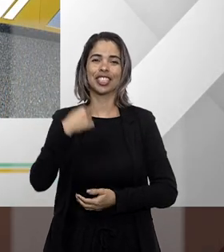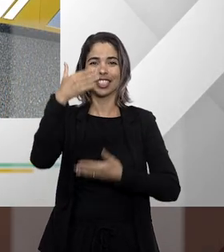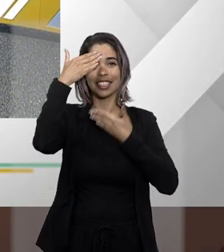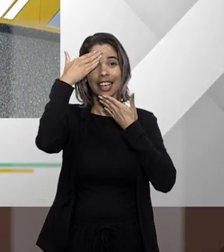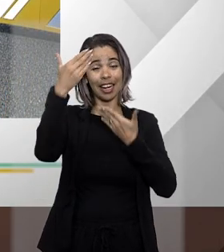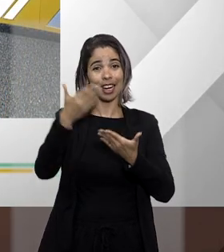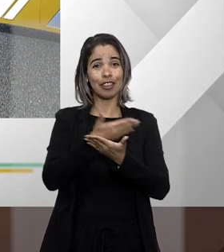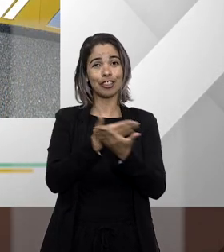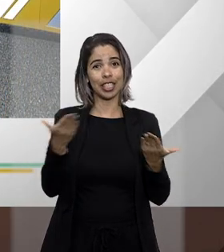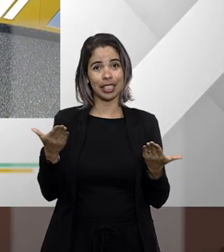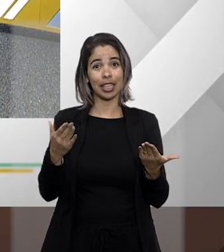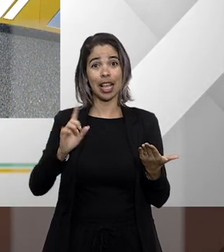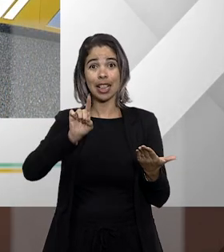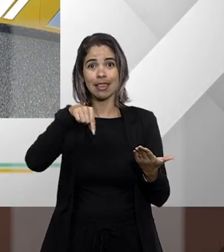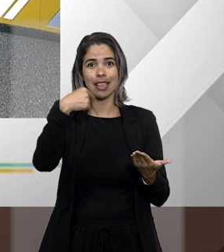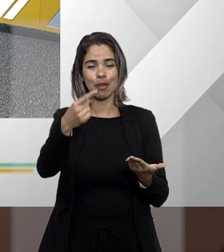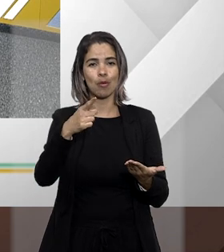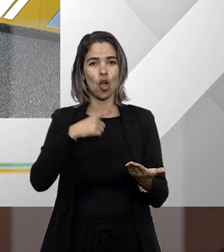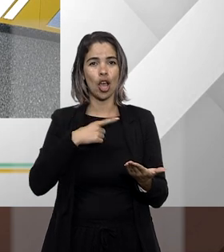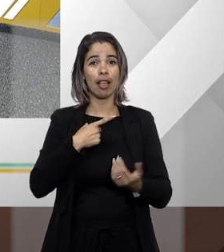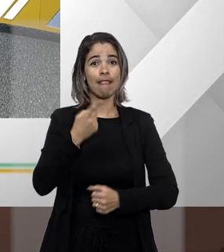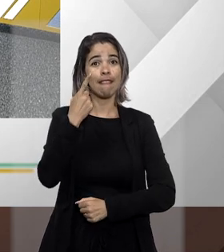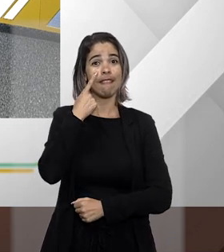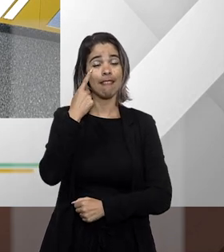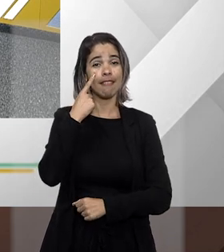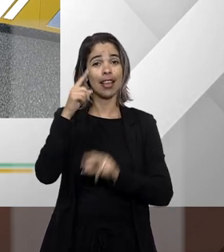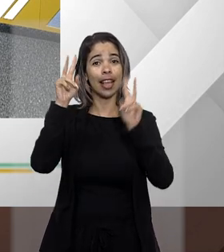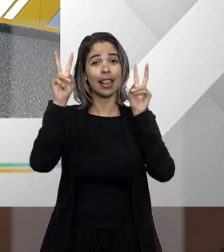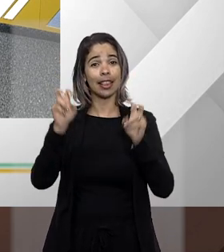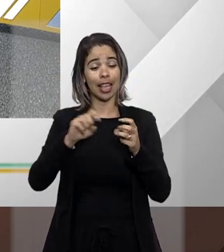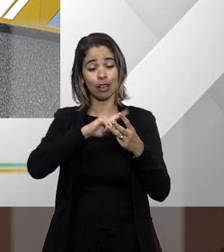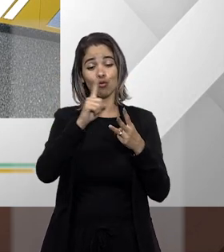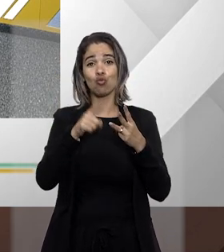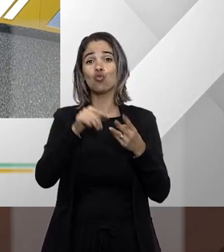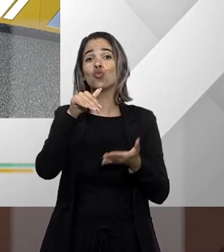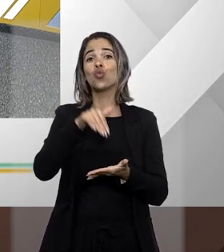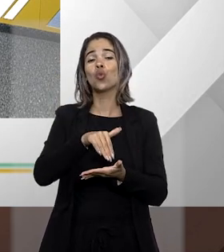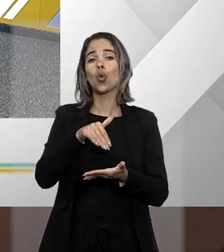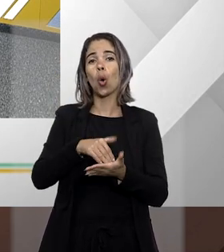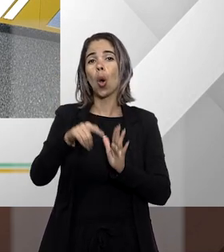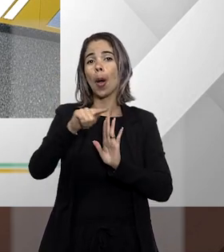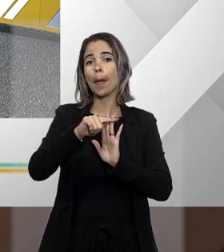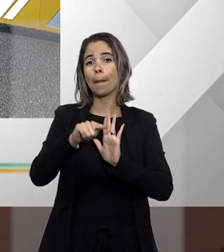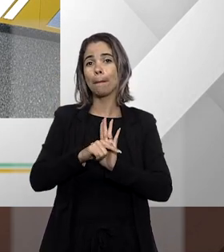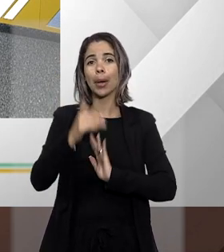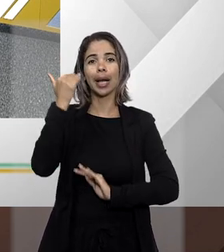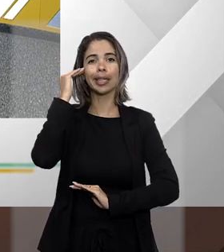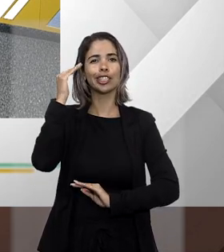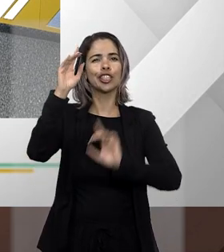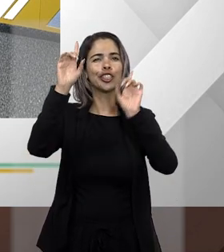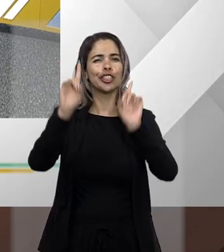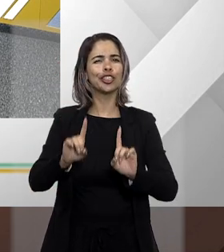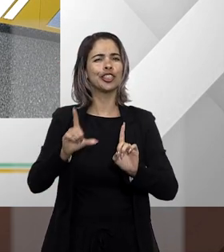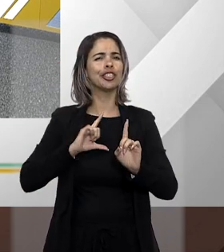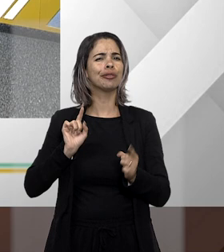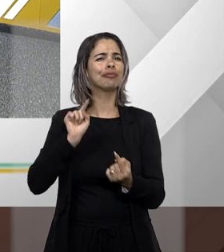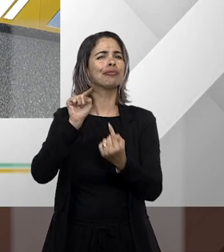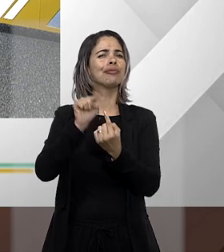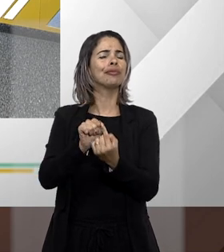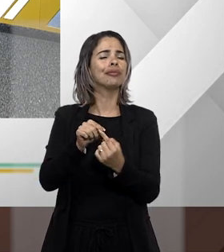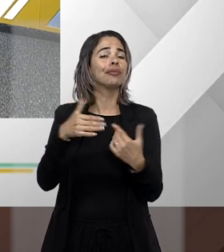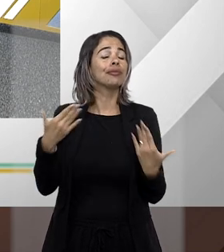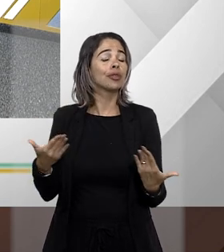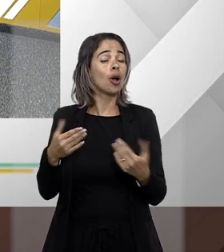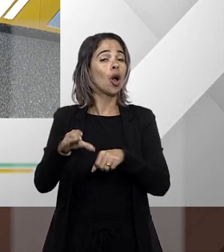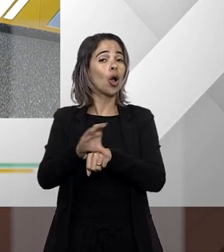você vai conferir o terceiro e último programa da série entender direito remédios constitucionais com o tema ação civil